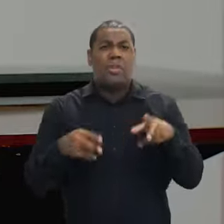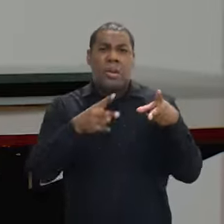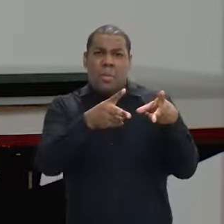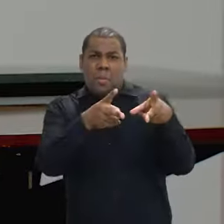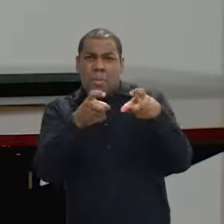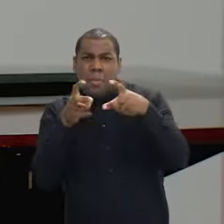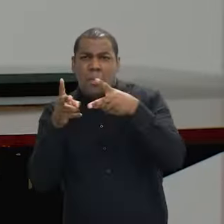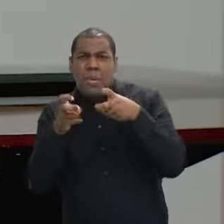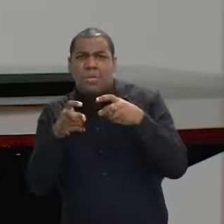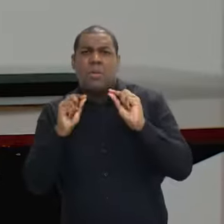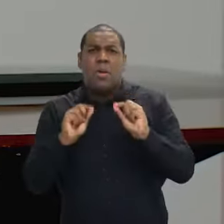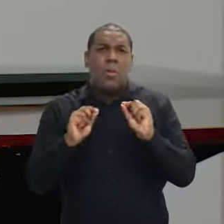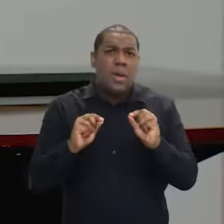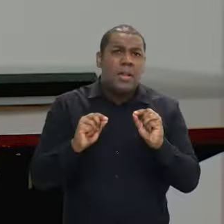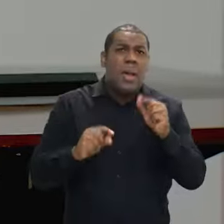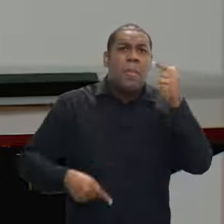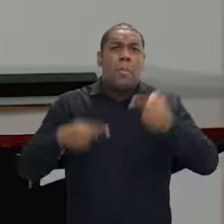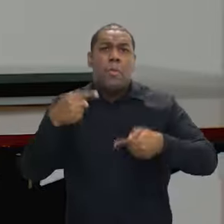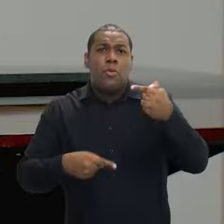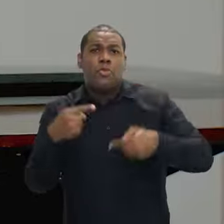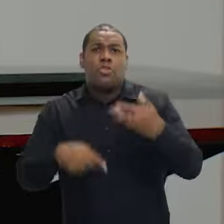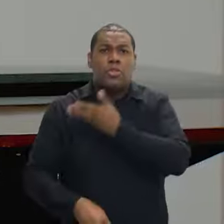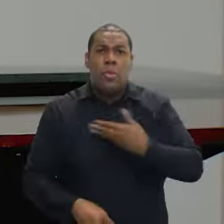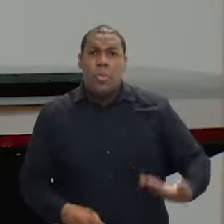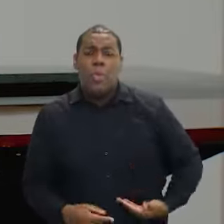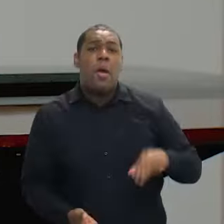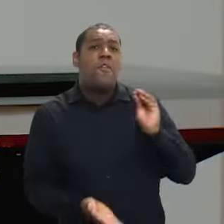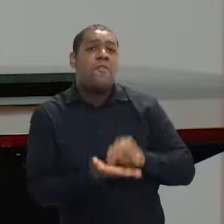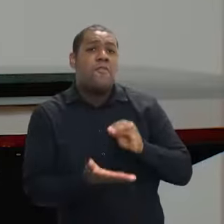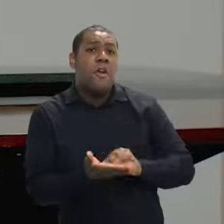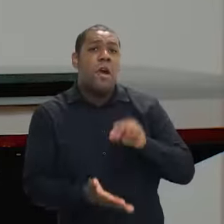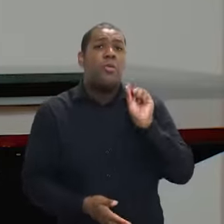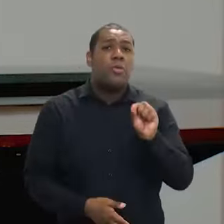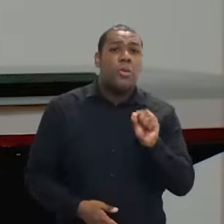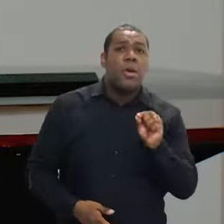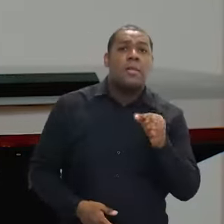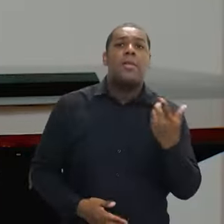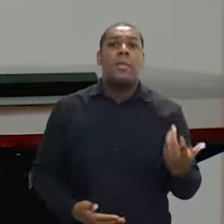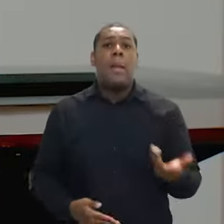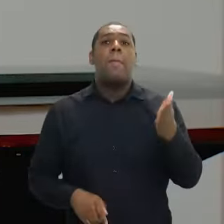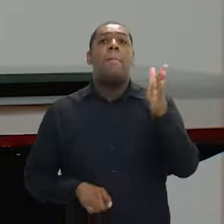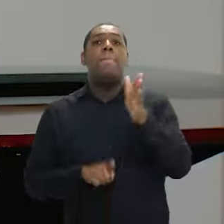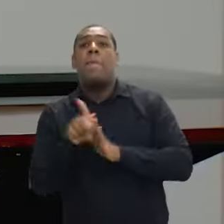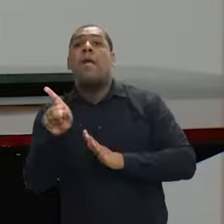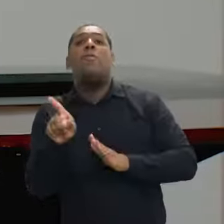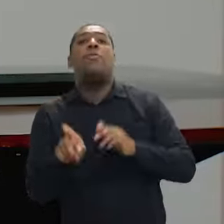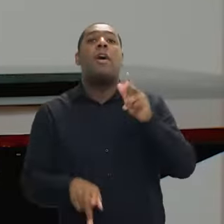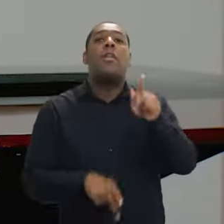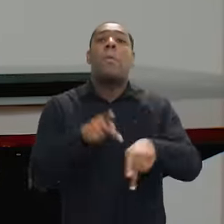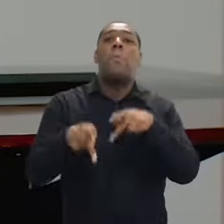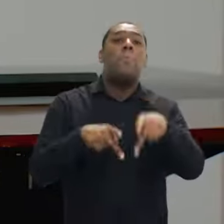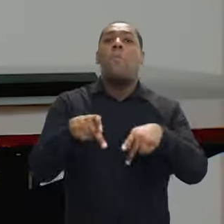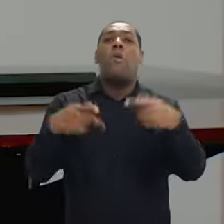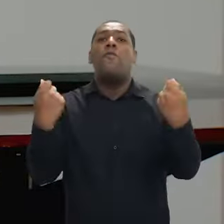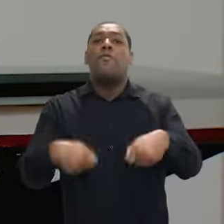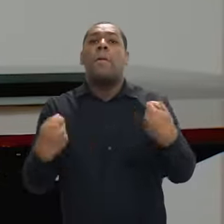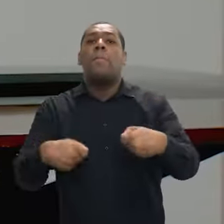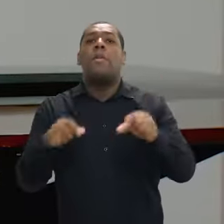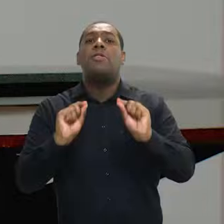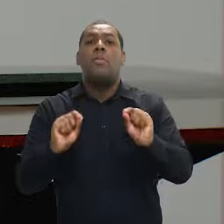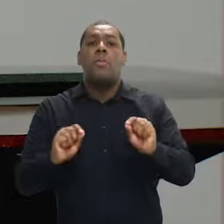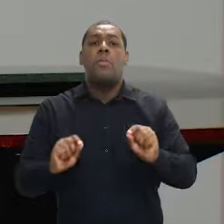identificar as ausências de políticas públicas no território, escutar a população sobre as suas demandas, suas